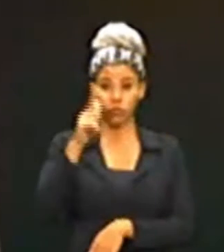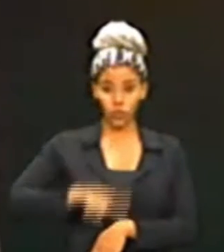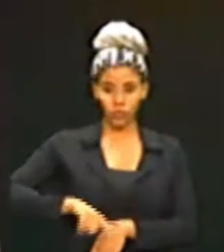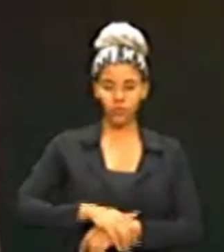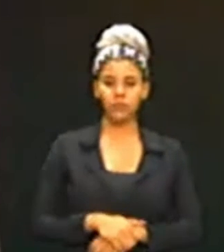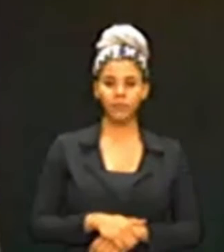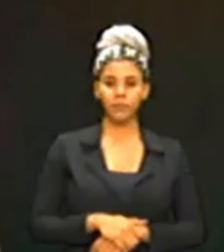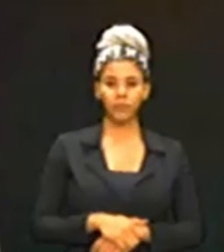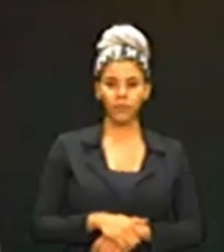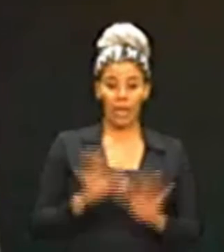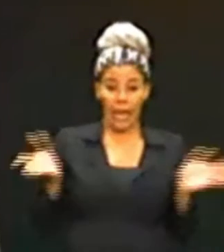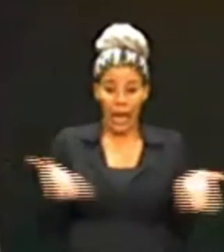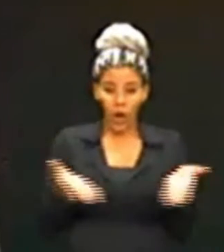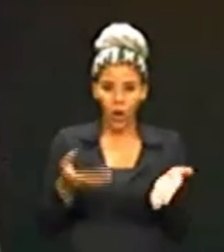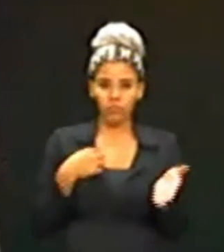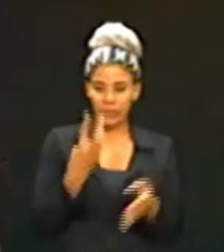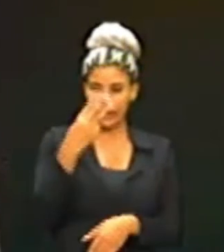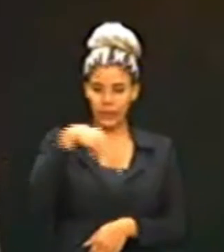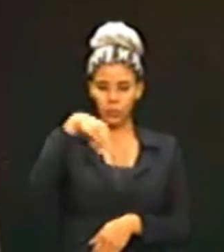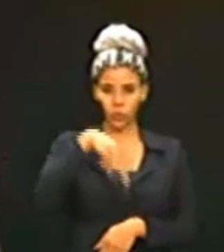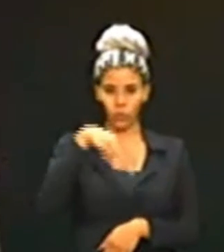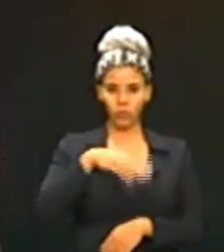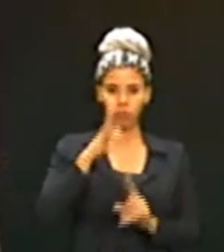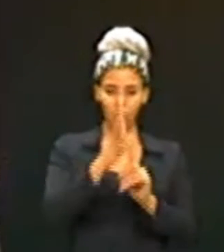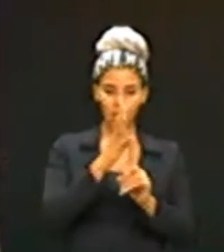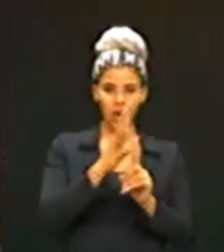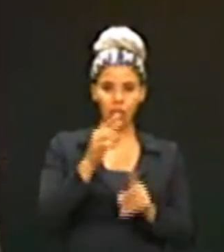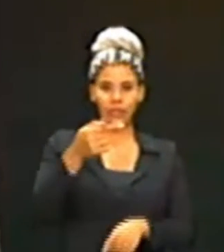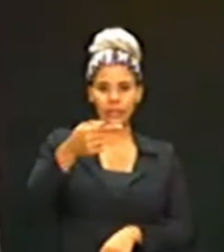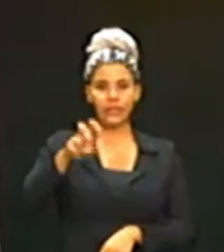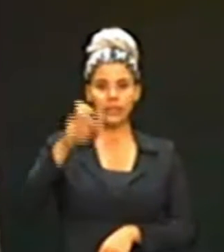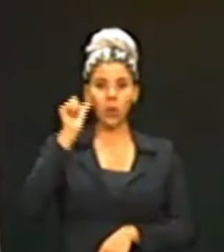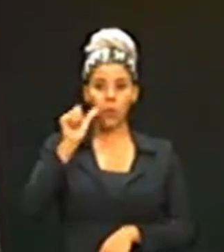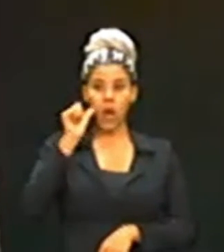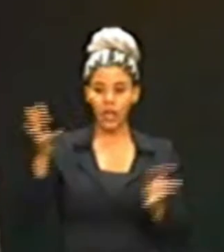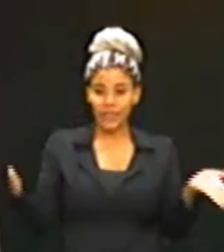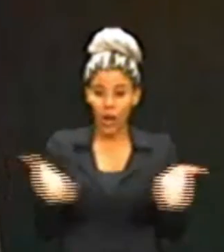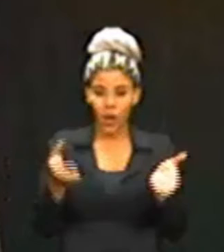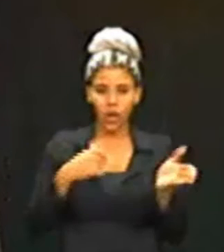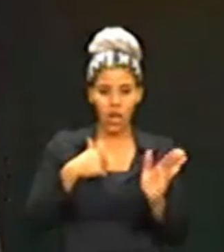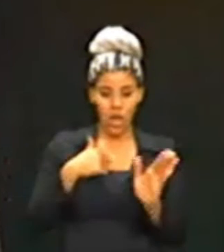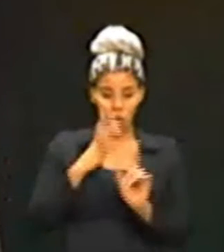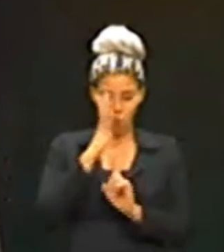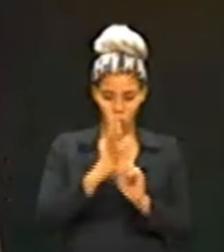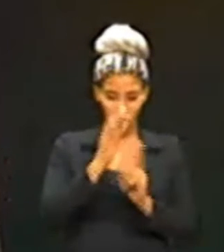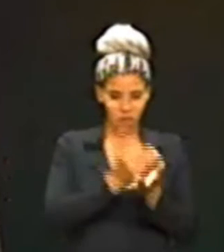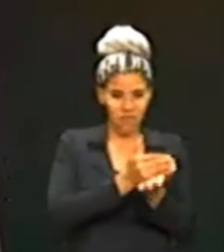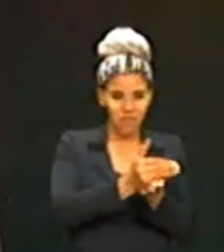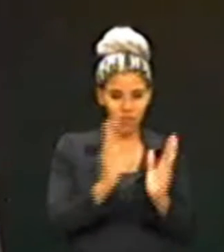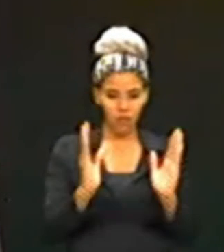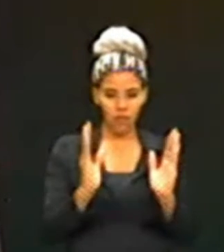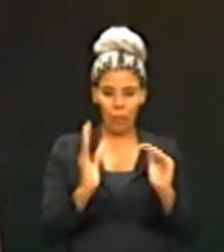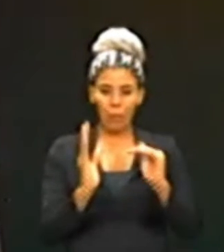Eu estou aqui agora há três minutos. 75 mulheres, o tempo que eu estou aqui na tribuna, falando deste tema,